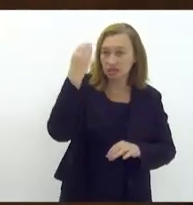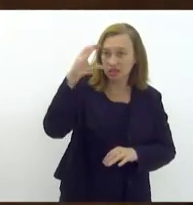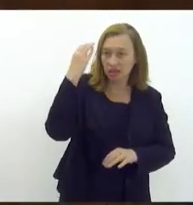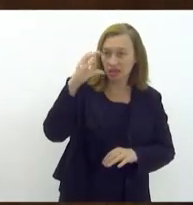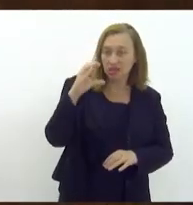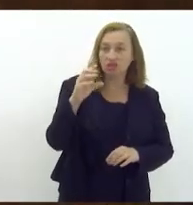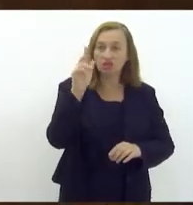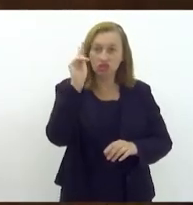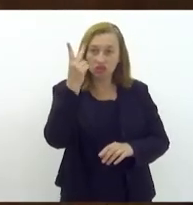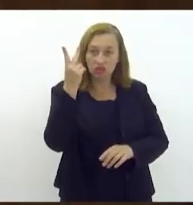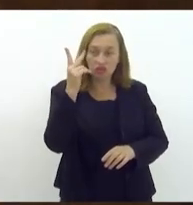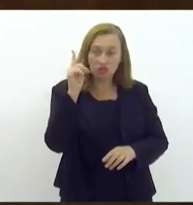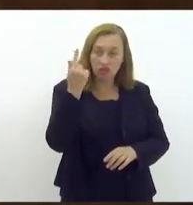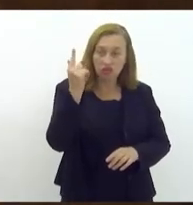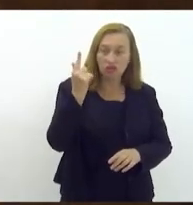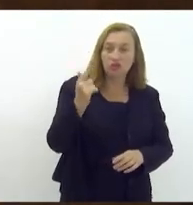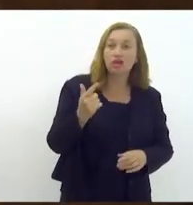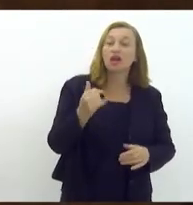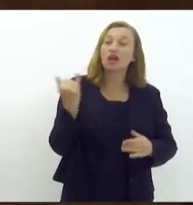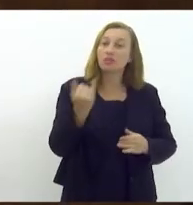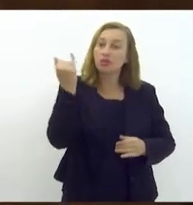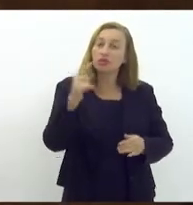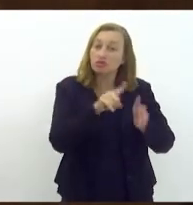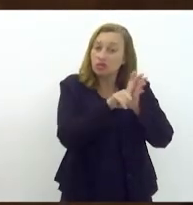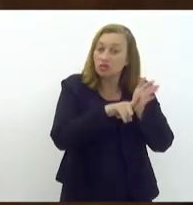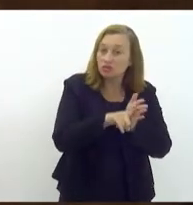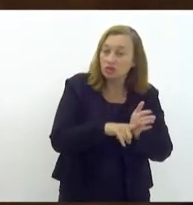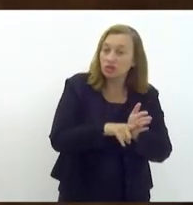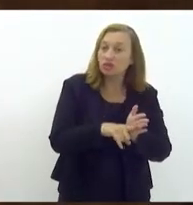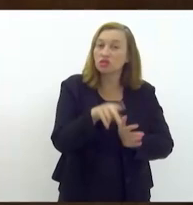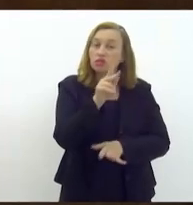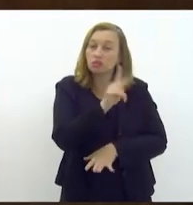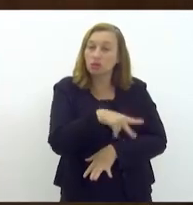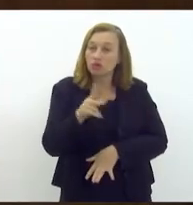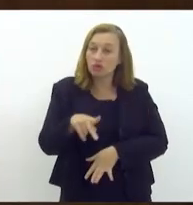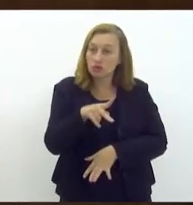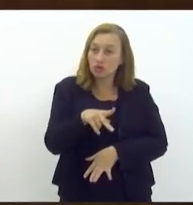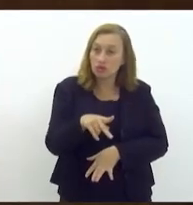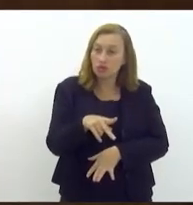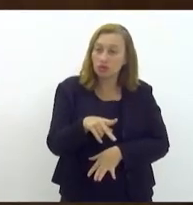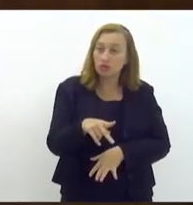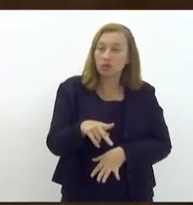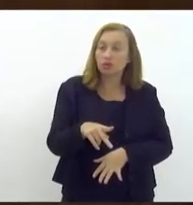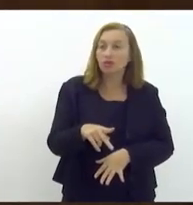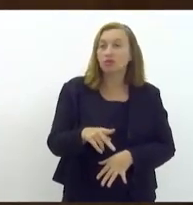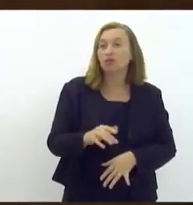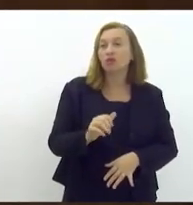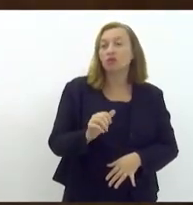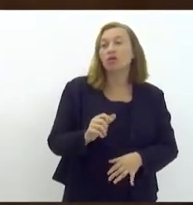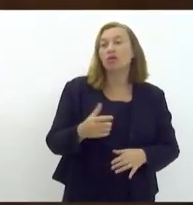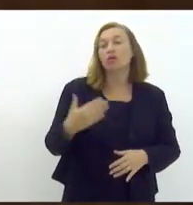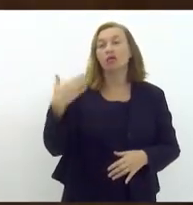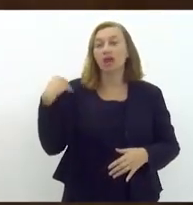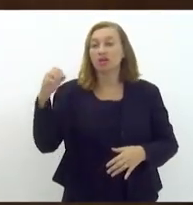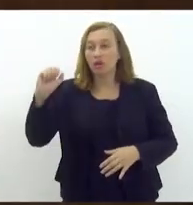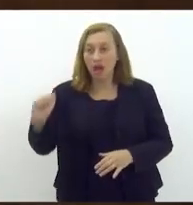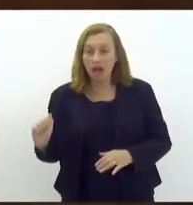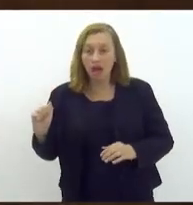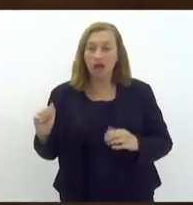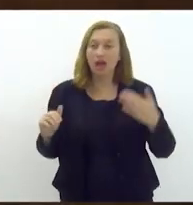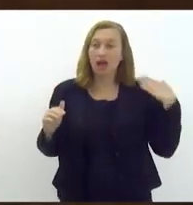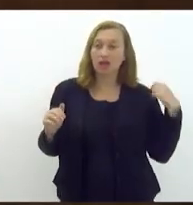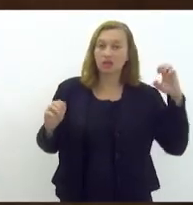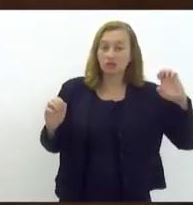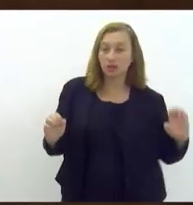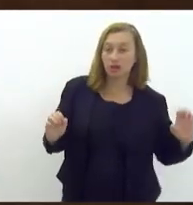vocês fiscalizem no intuito dos professores tanto para um lado quanto para outro não queiram manipular